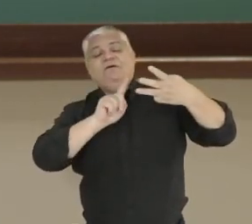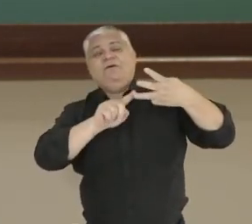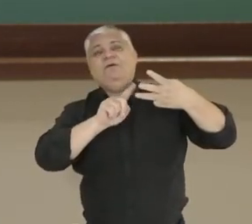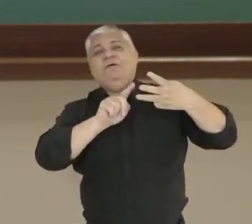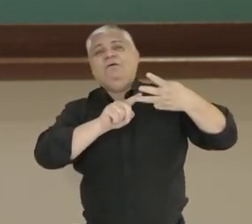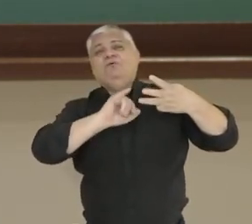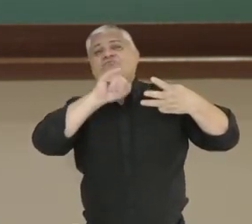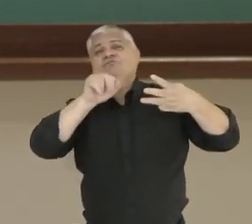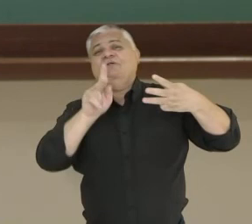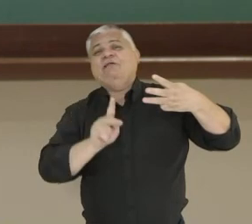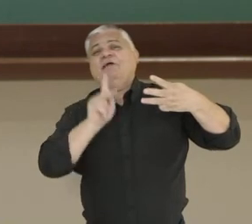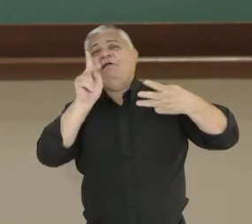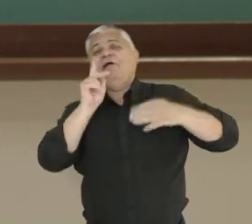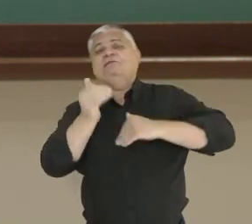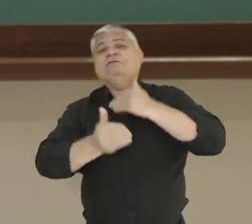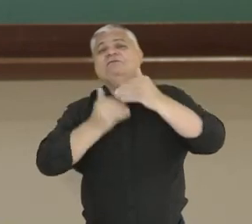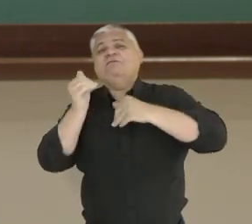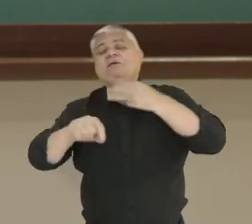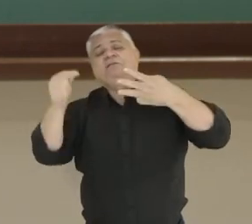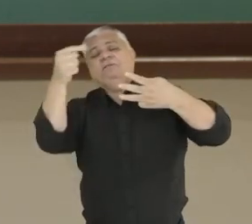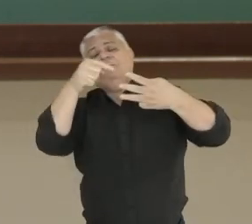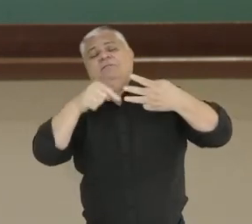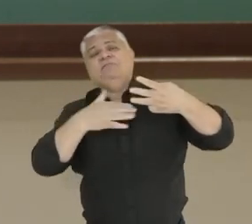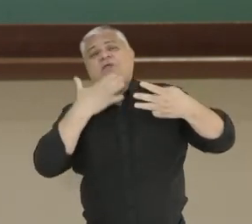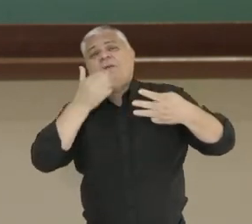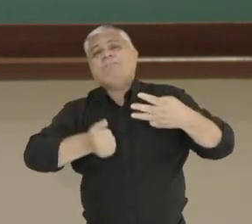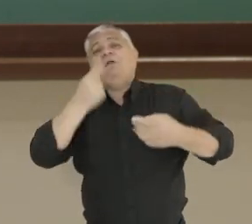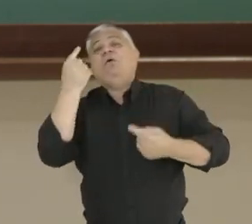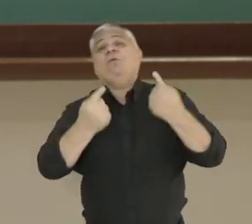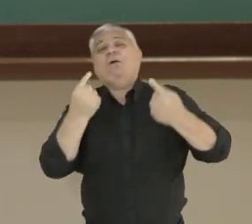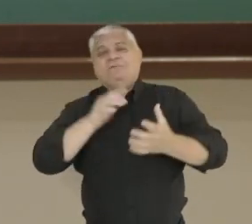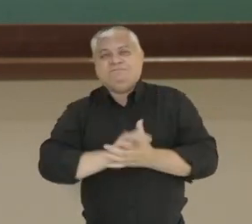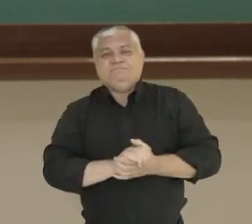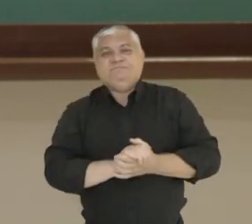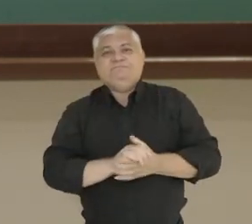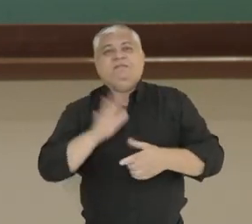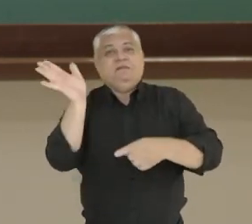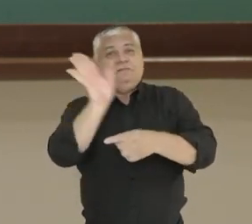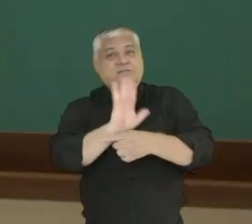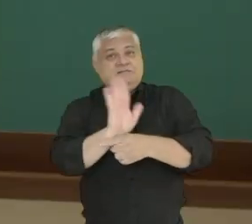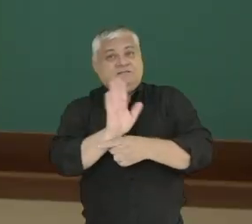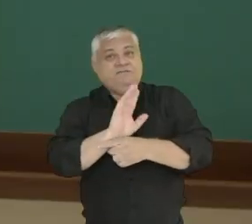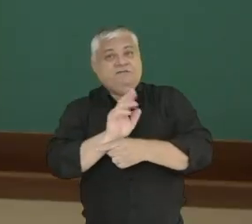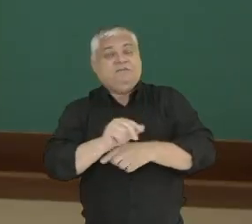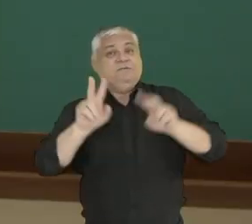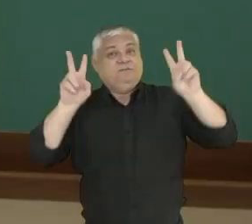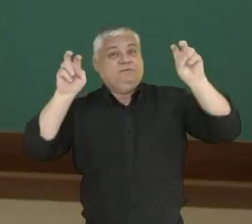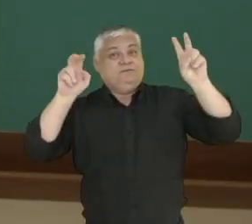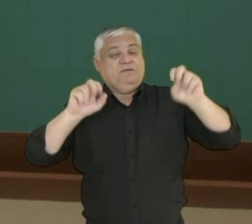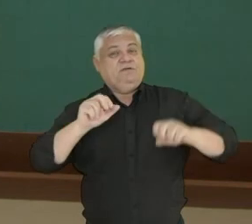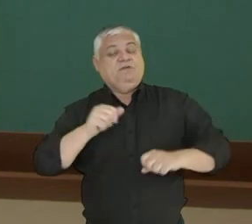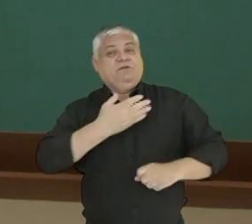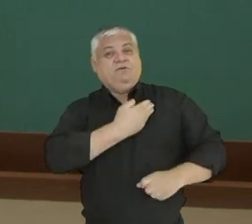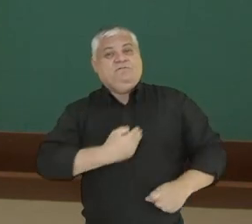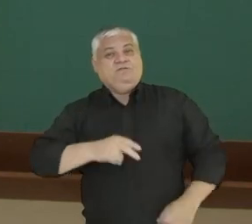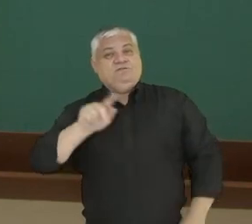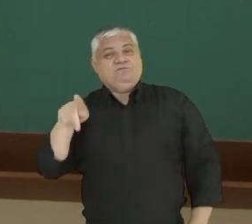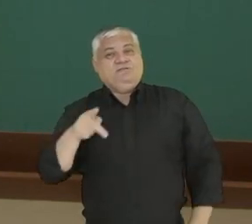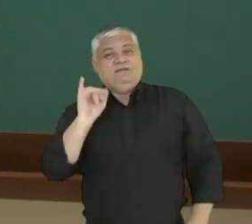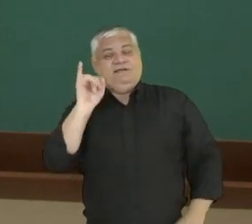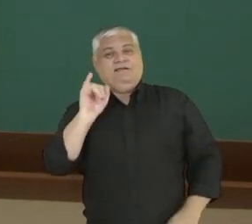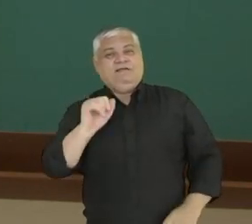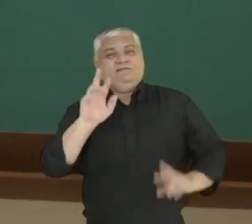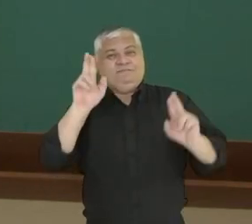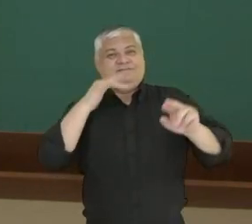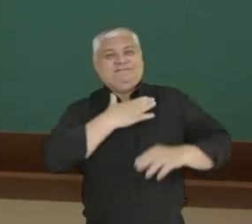desenvolvimentista, defendido pelo JK? Neste vídeo, nós falamos sobre o governo JK. Espero que